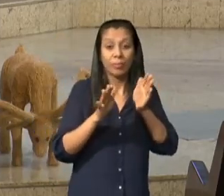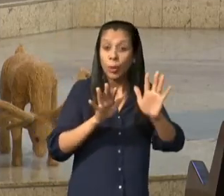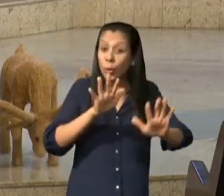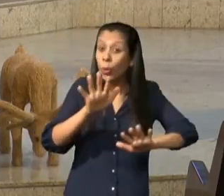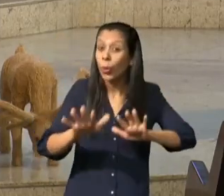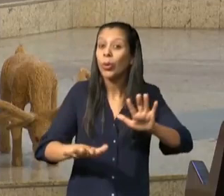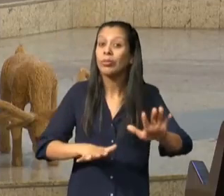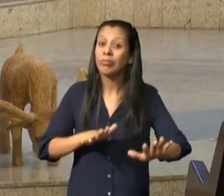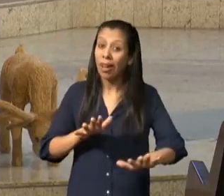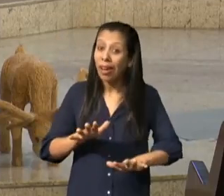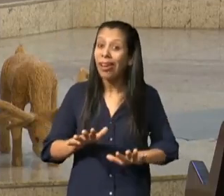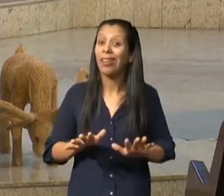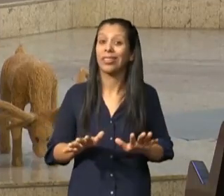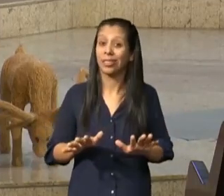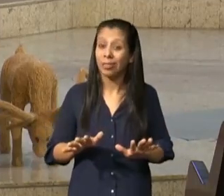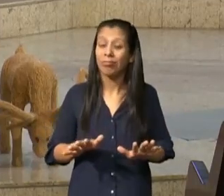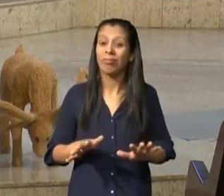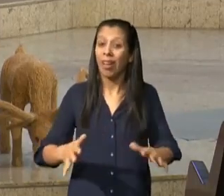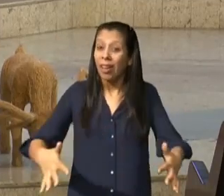realmente é muito forte